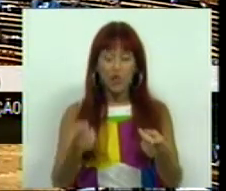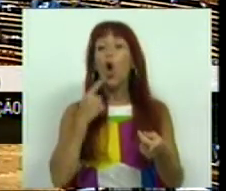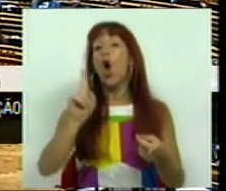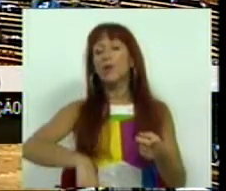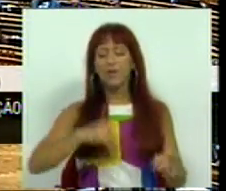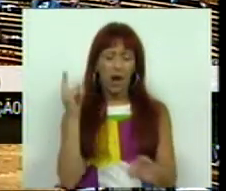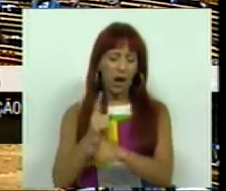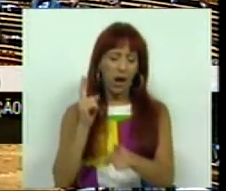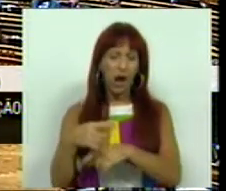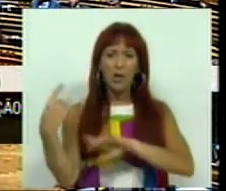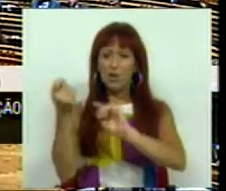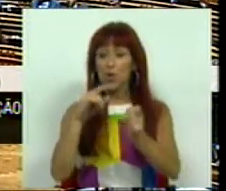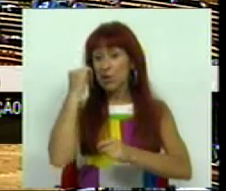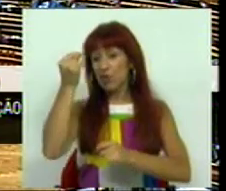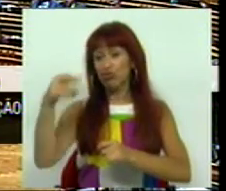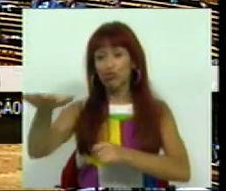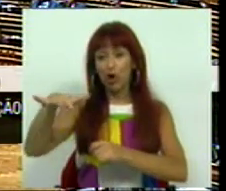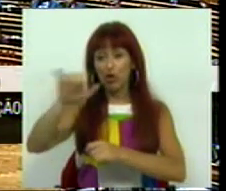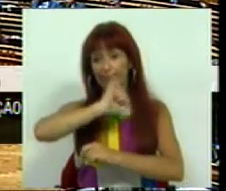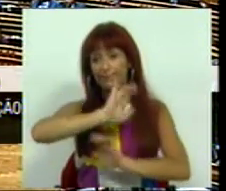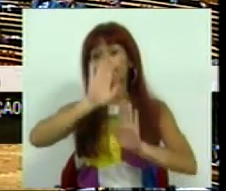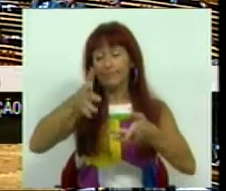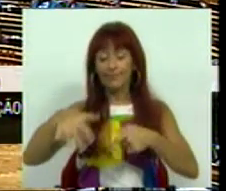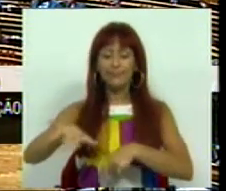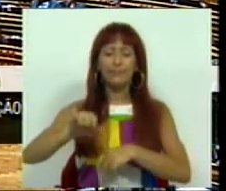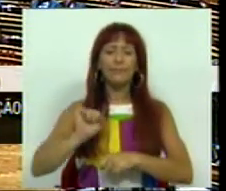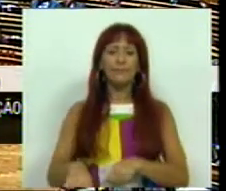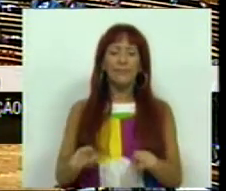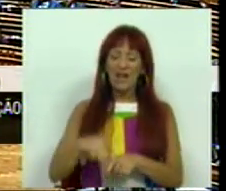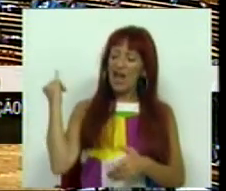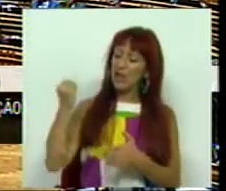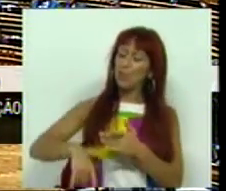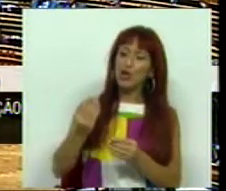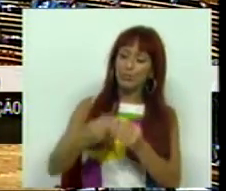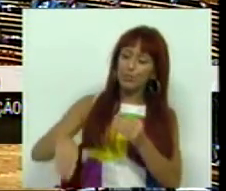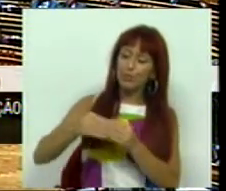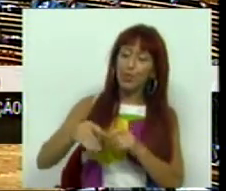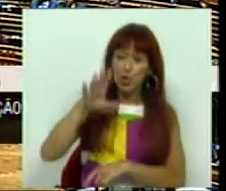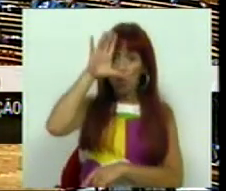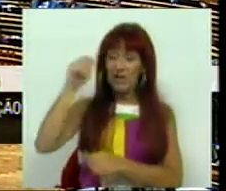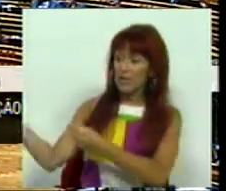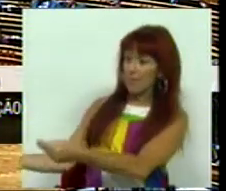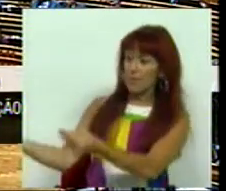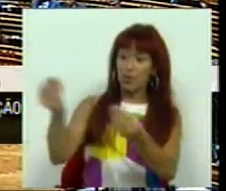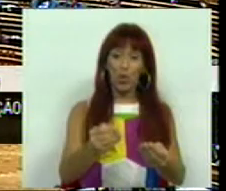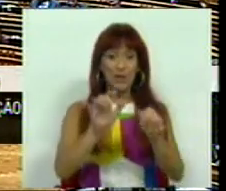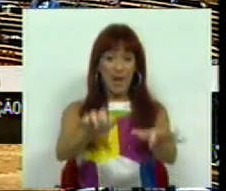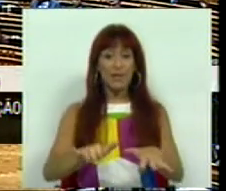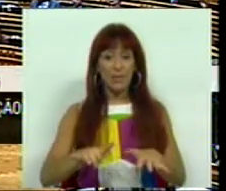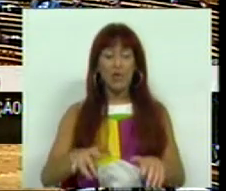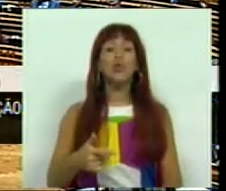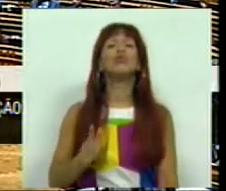retomam aquela que já foi a discussão na especialidade no âmbito do imposto extraordinário que o Governo trouxe a esta Assembleia.